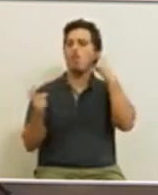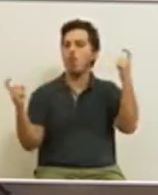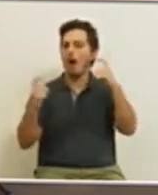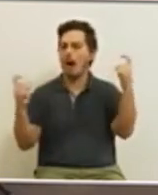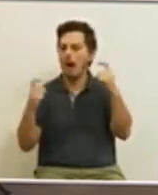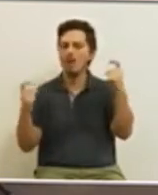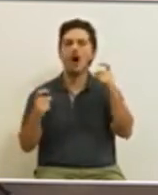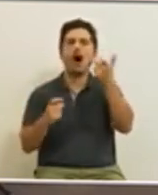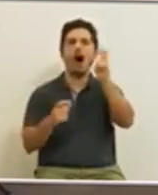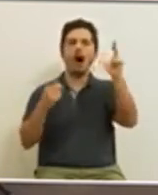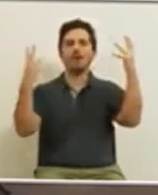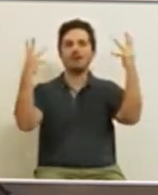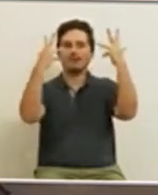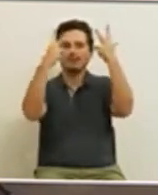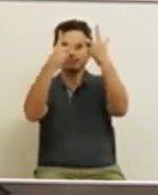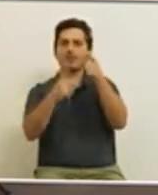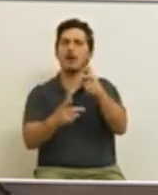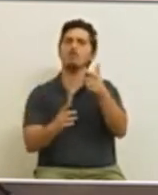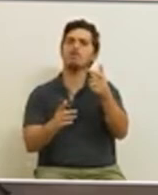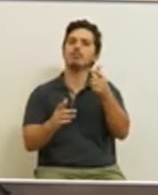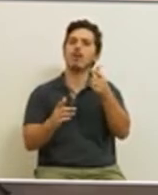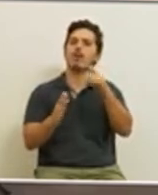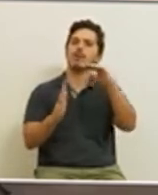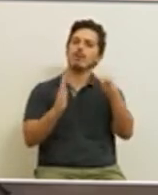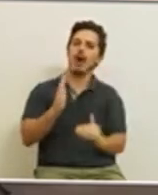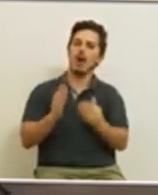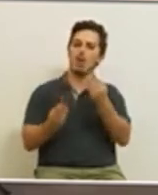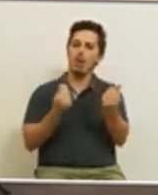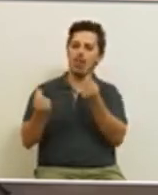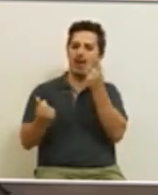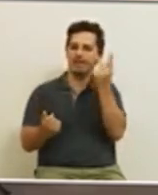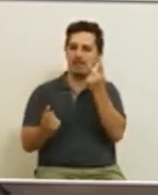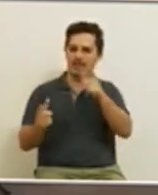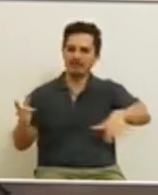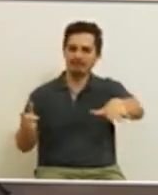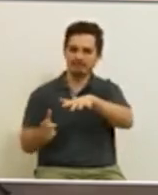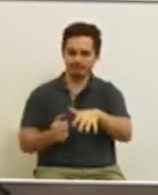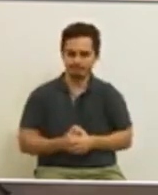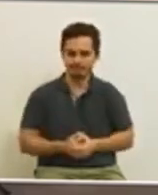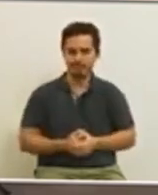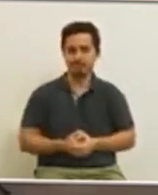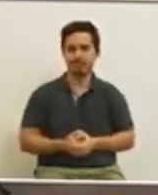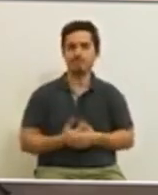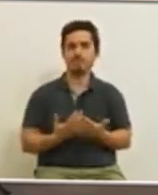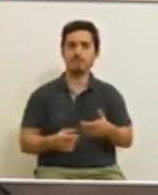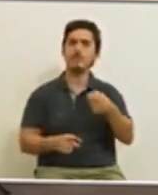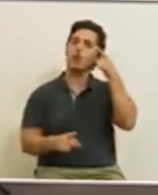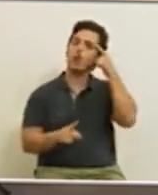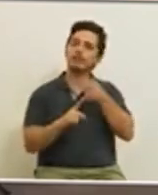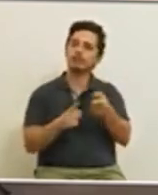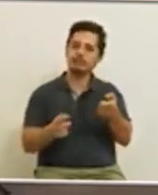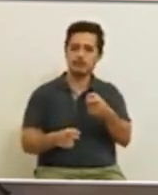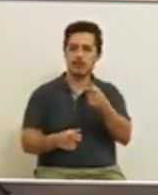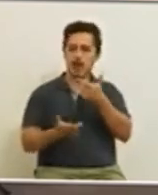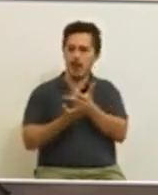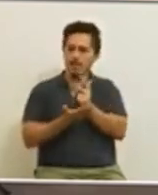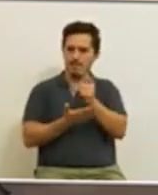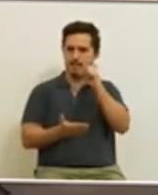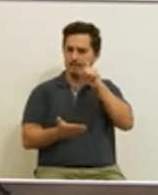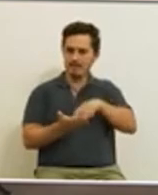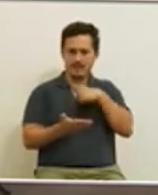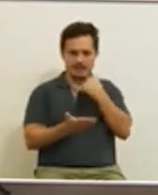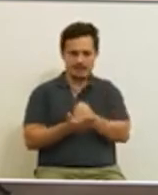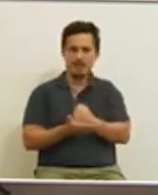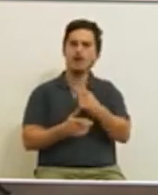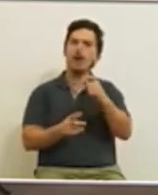e contaminação do ar que comprovadamente tem reduzido a qualidade de vida na região. Para este fim, o LIVRE defendeu sempre a necessidade